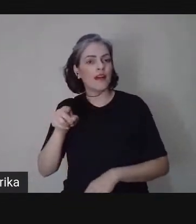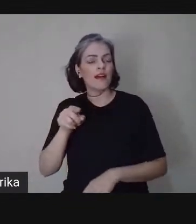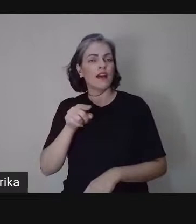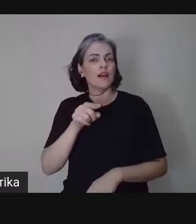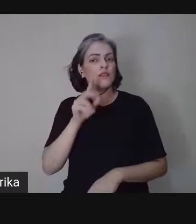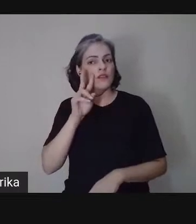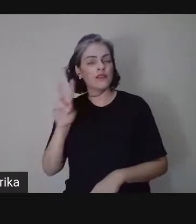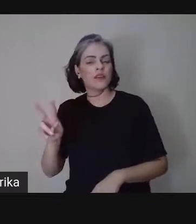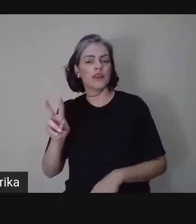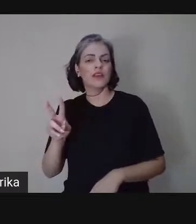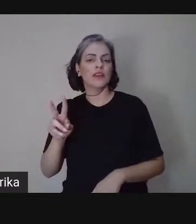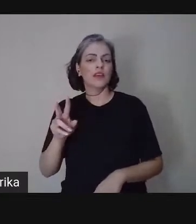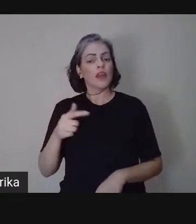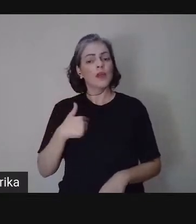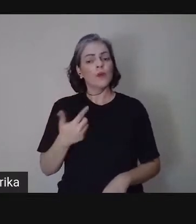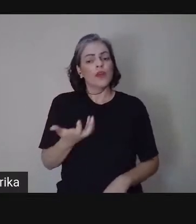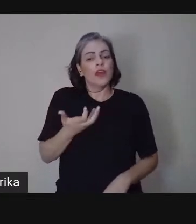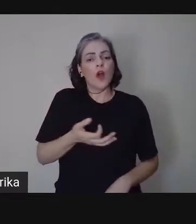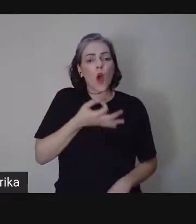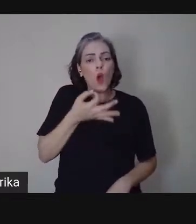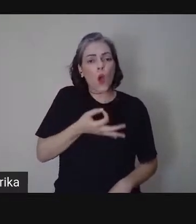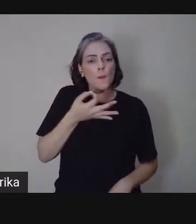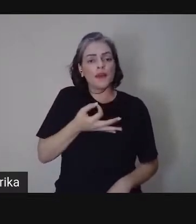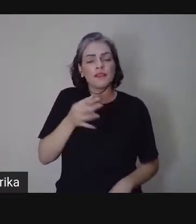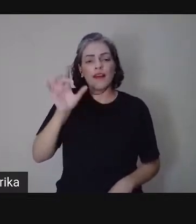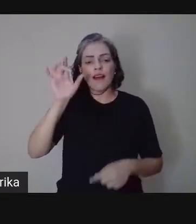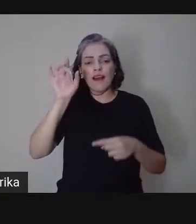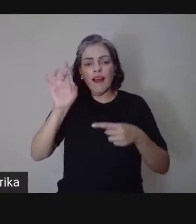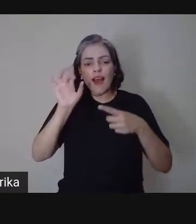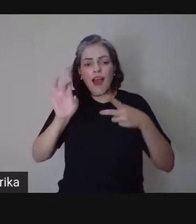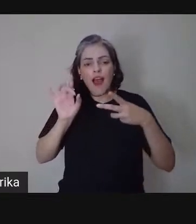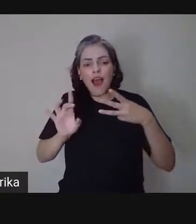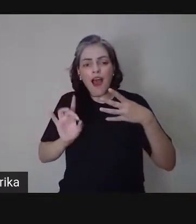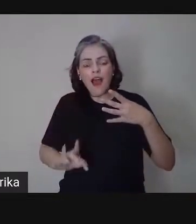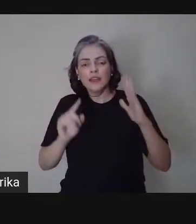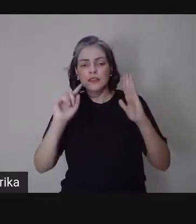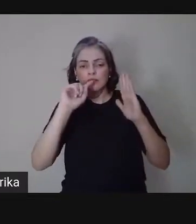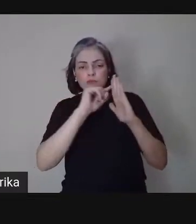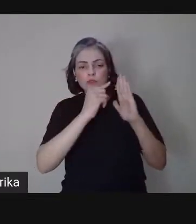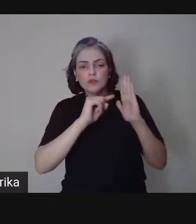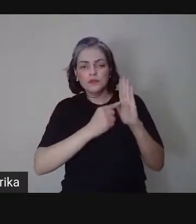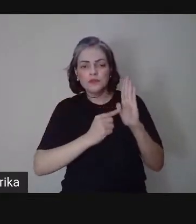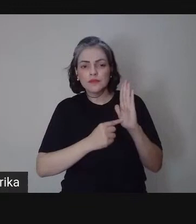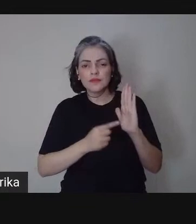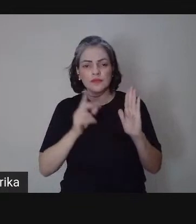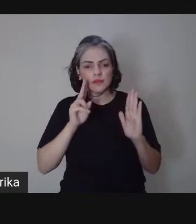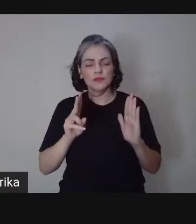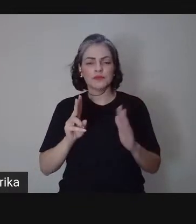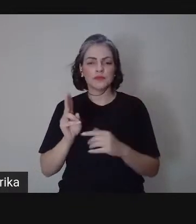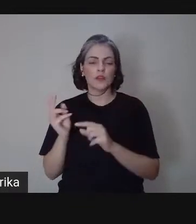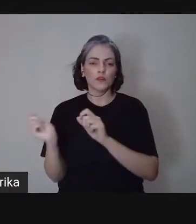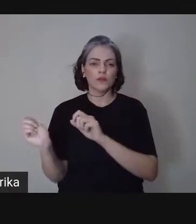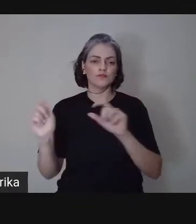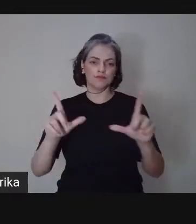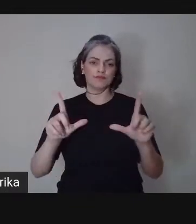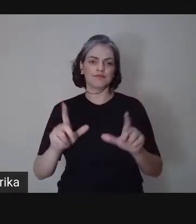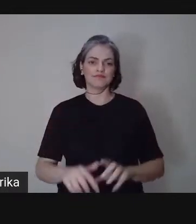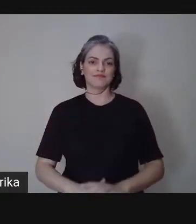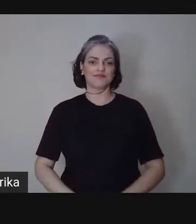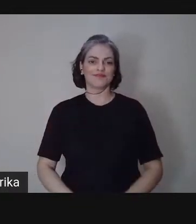eu vou comentar um pouquinho cada tópico, né, peraí, deixa eu só compartilhar aqui,